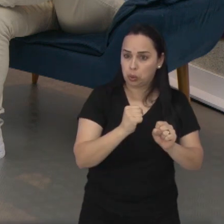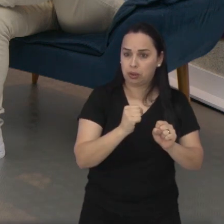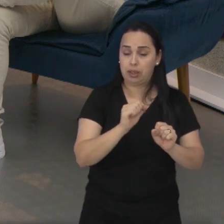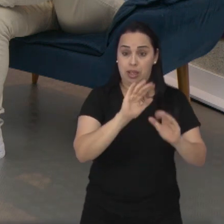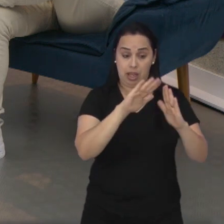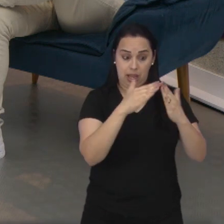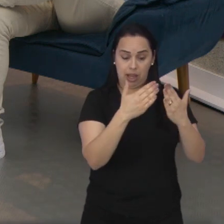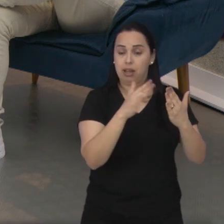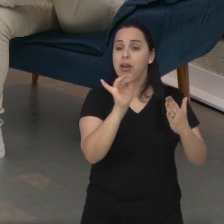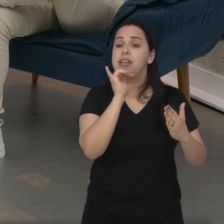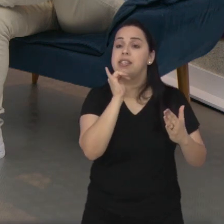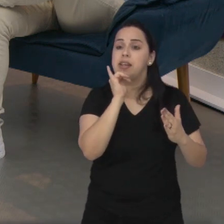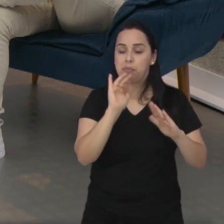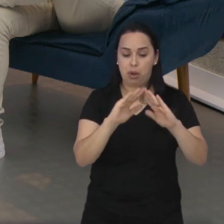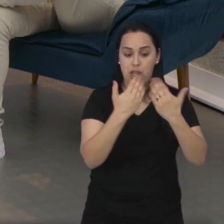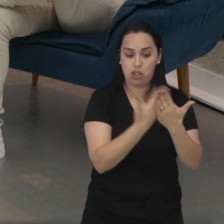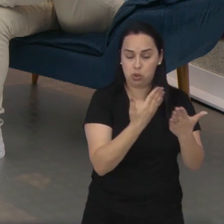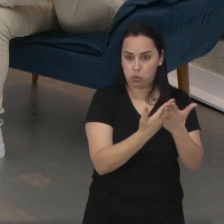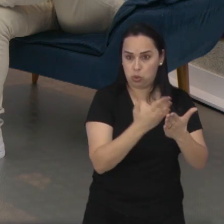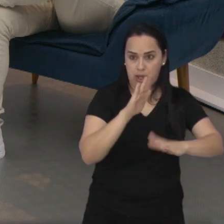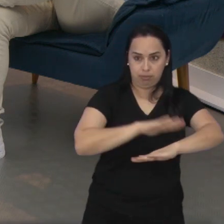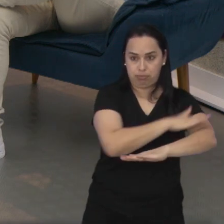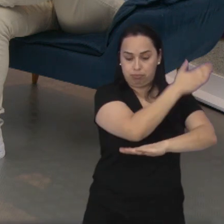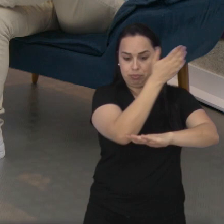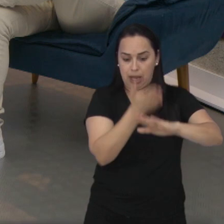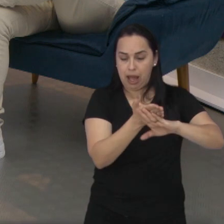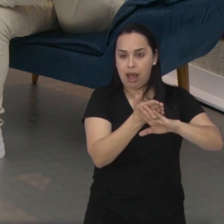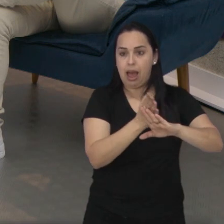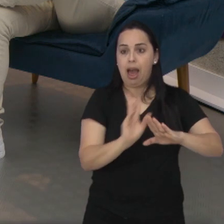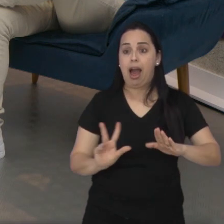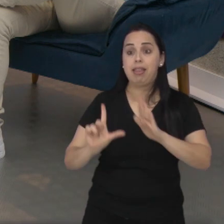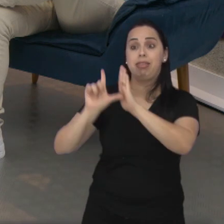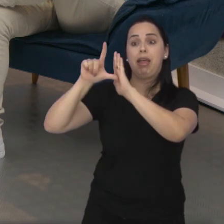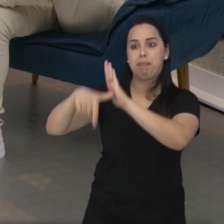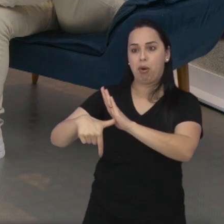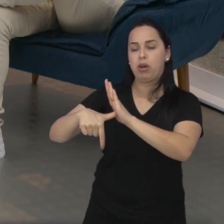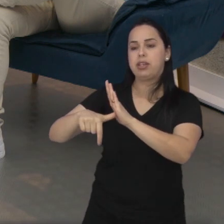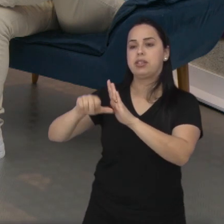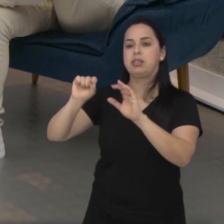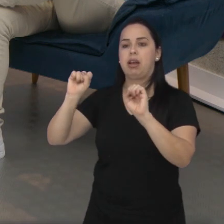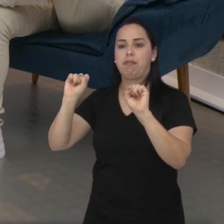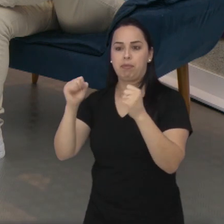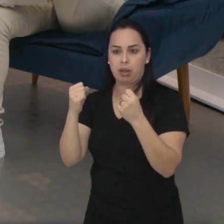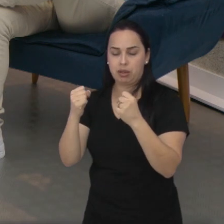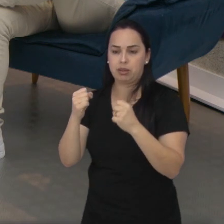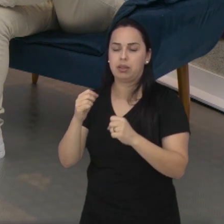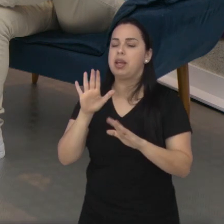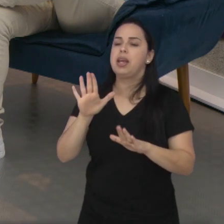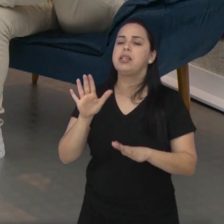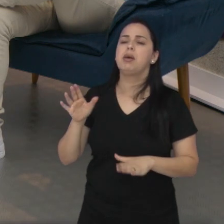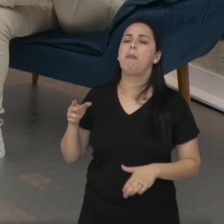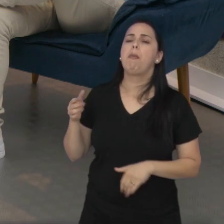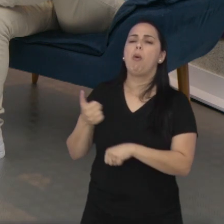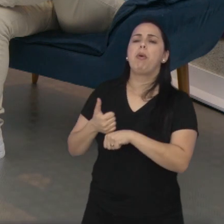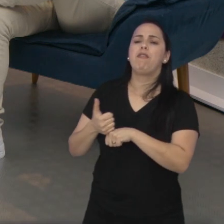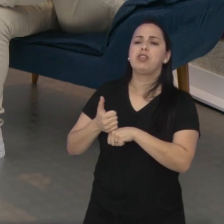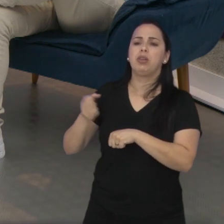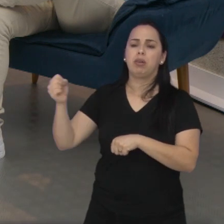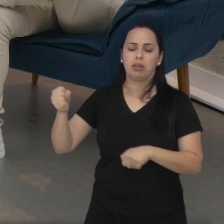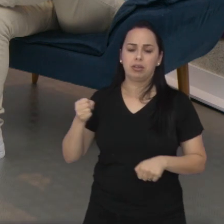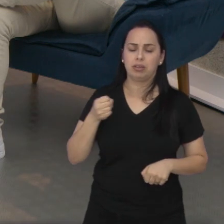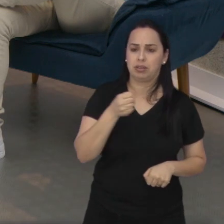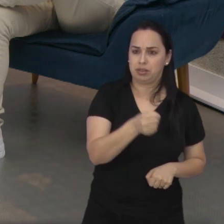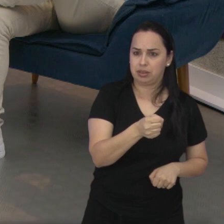fora do horário da aula. Mas, ainda assim, são para as crianças. Esse profissional que atua nessas